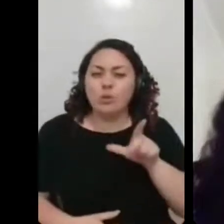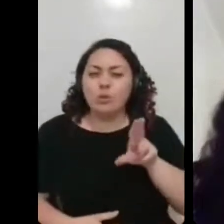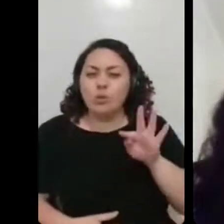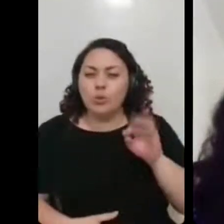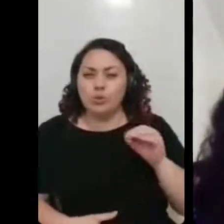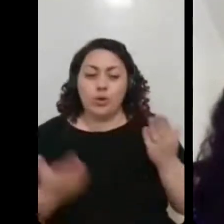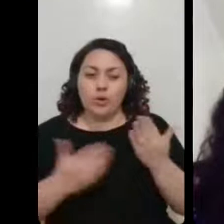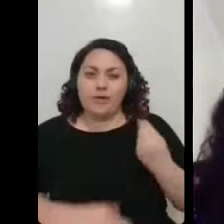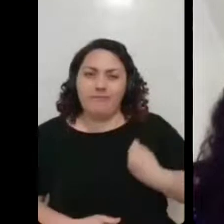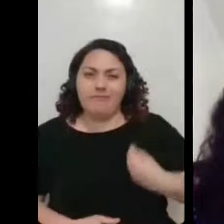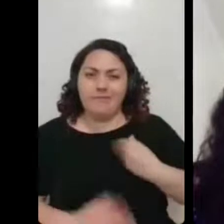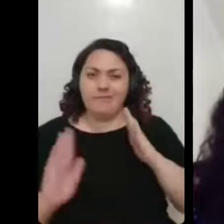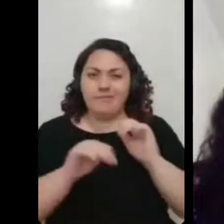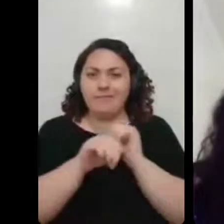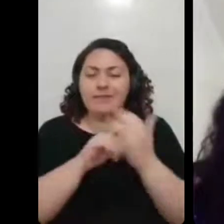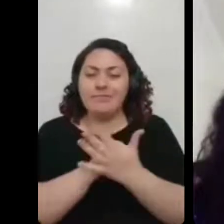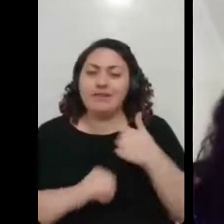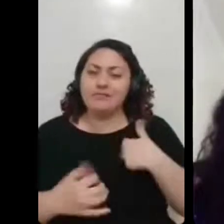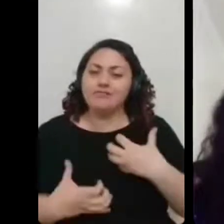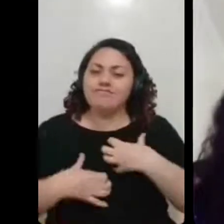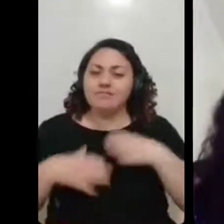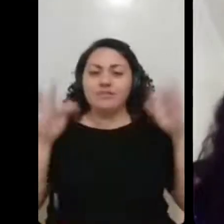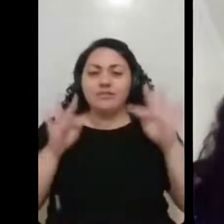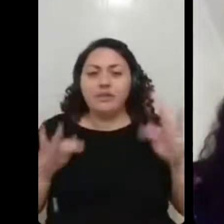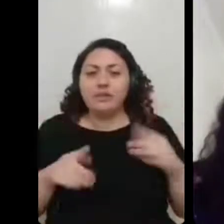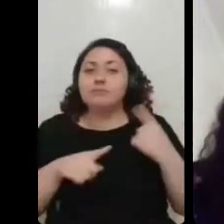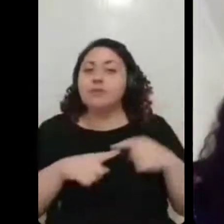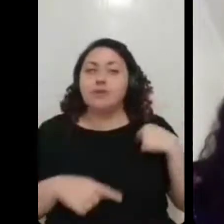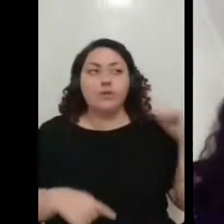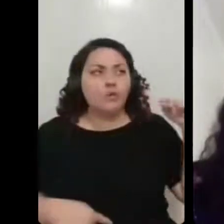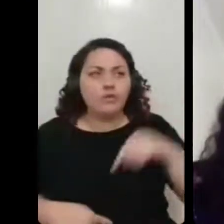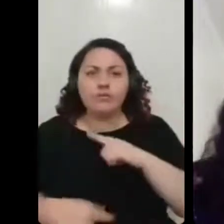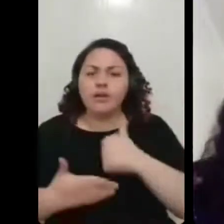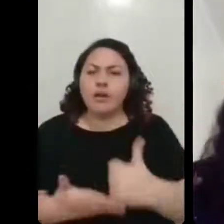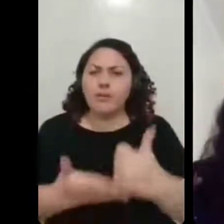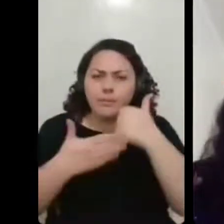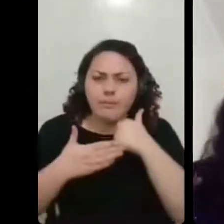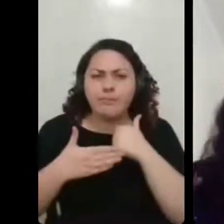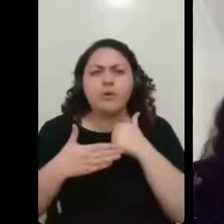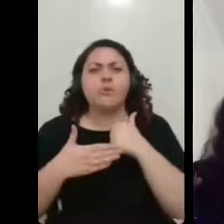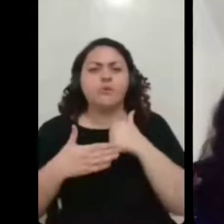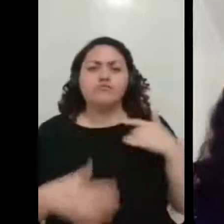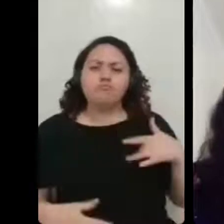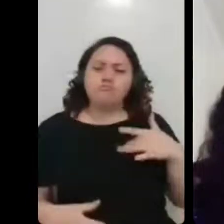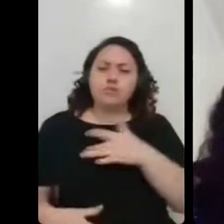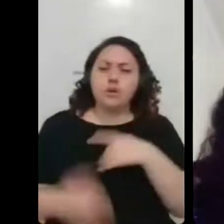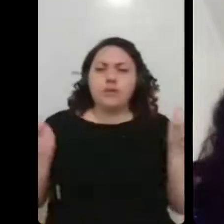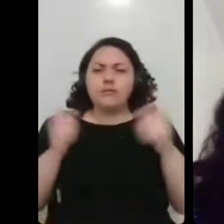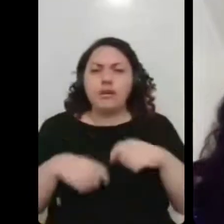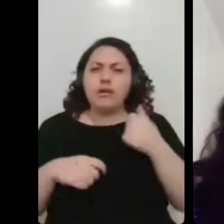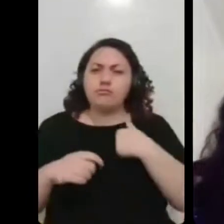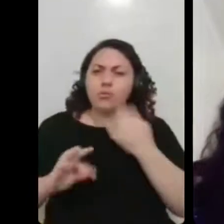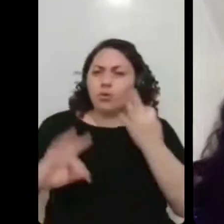aqui, que a gente tem todo um suporte, acesso à saúde, condições financeiras de ter feito o tratamento,